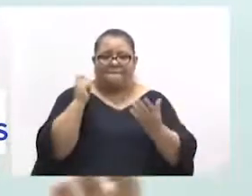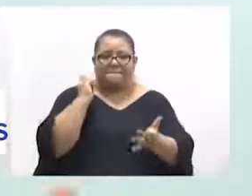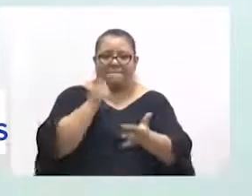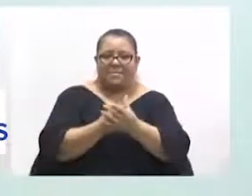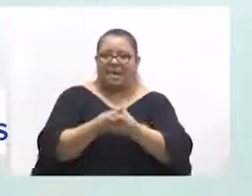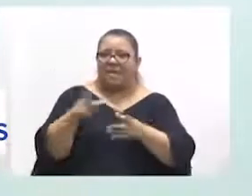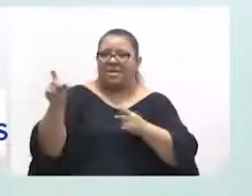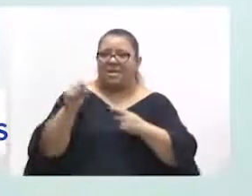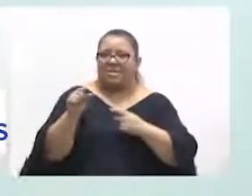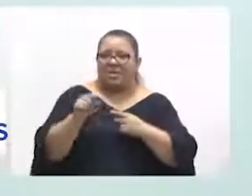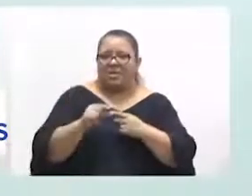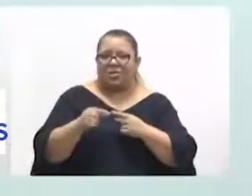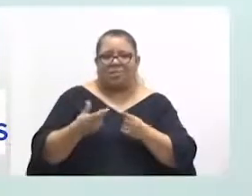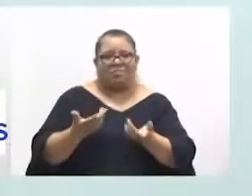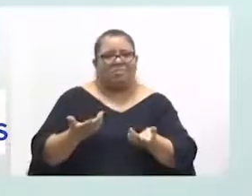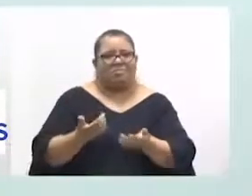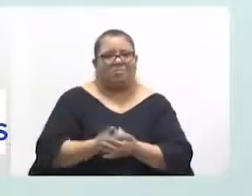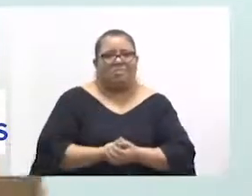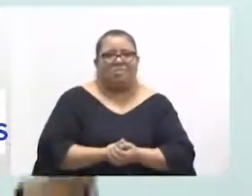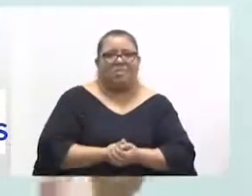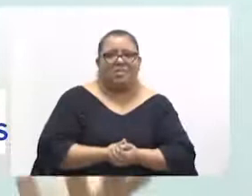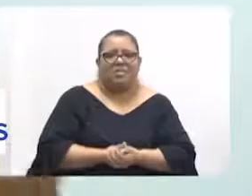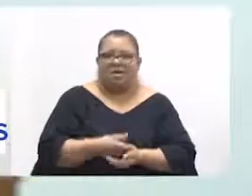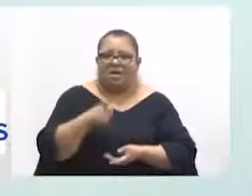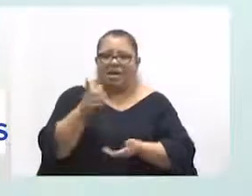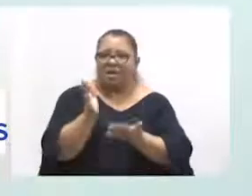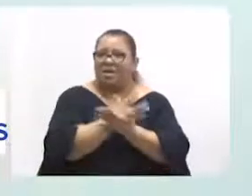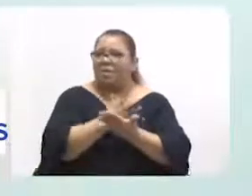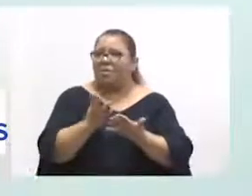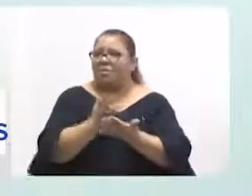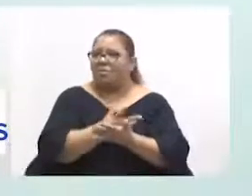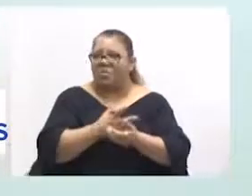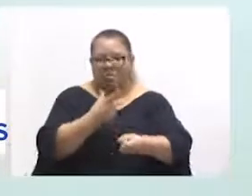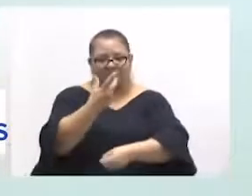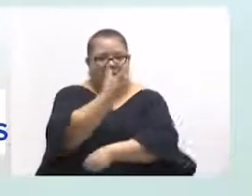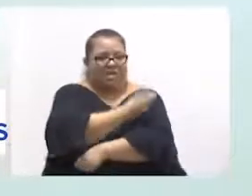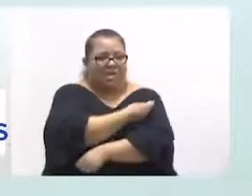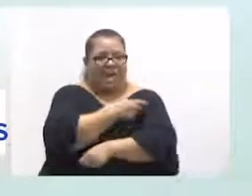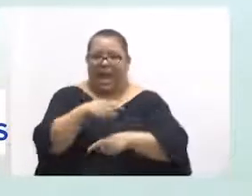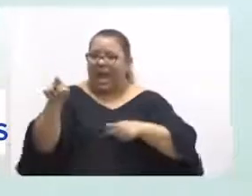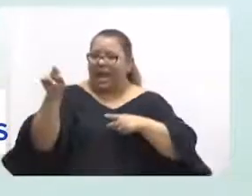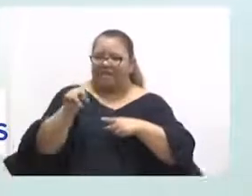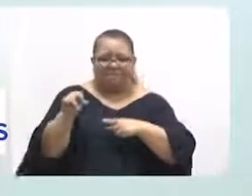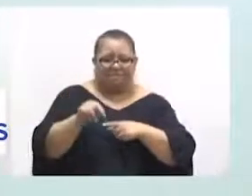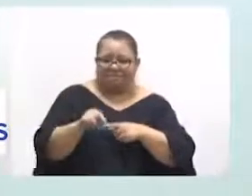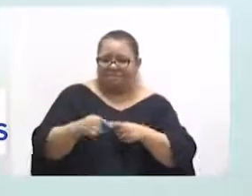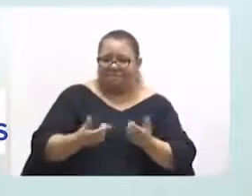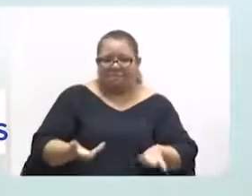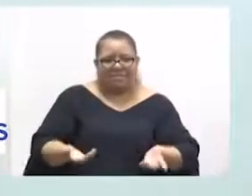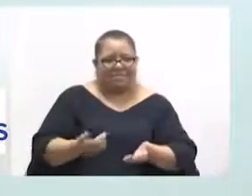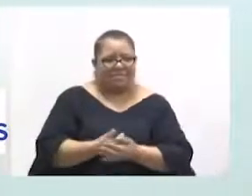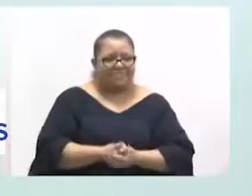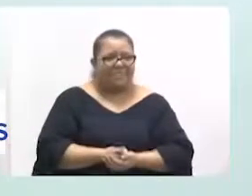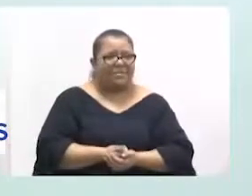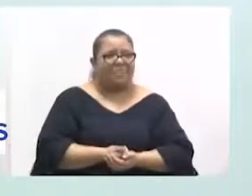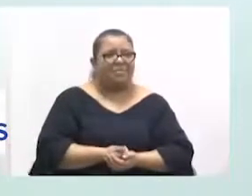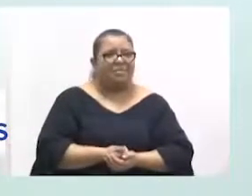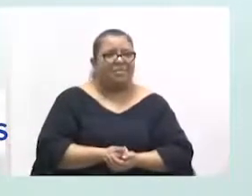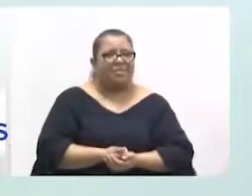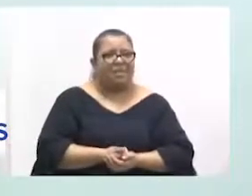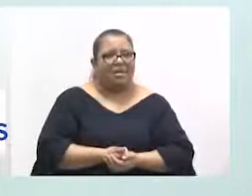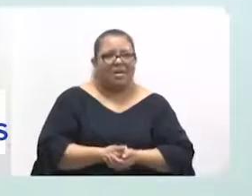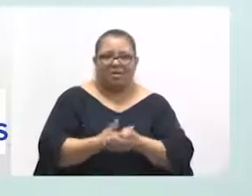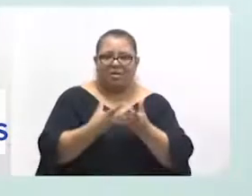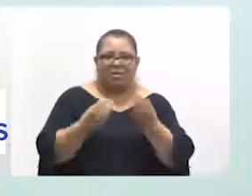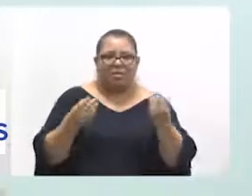que vale o cateter. Então, os anestesistas, por exemplo, recebem valores irrisórios. Então, é muita